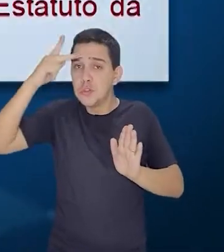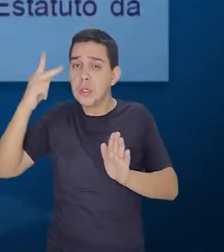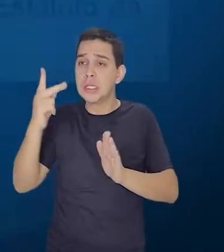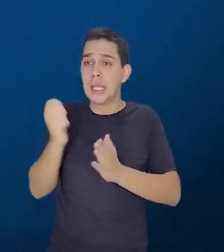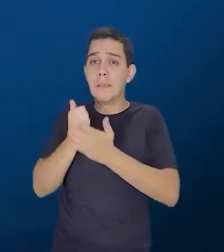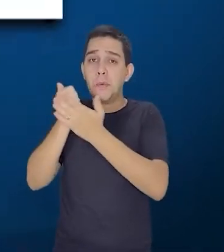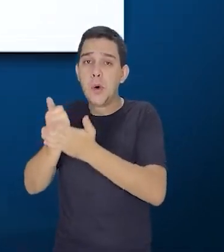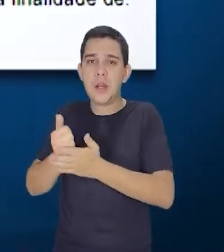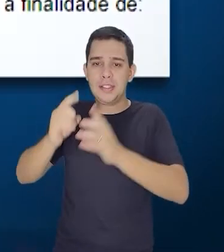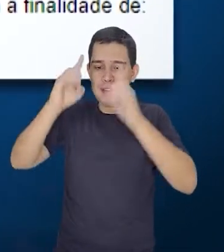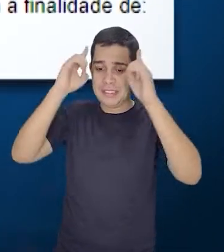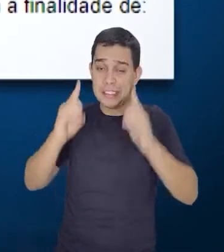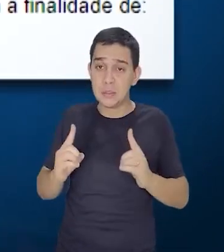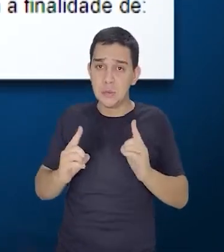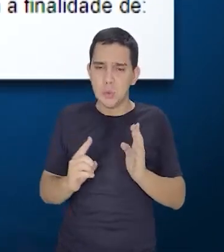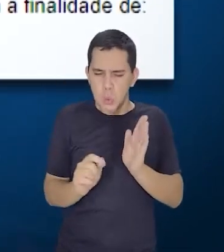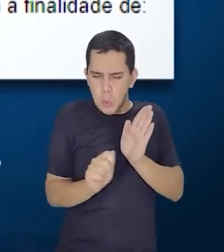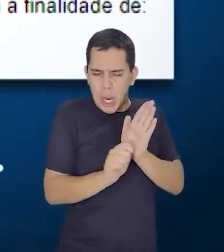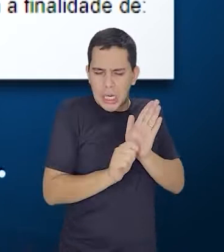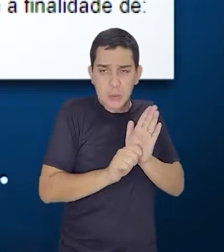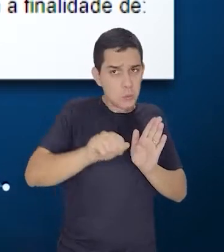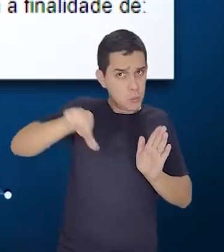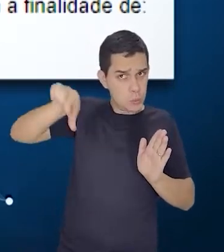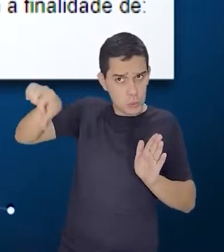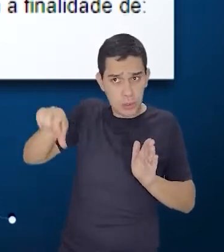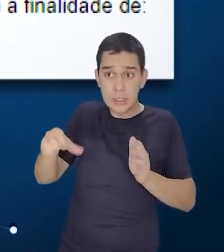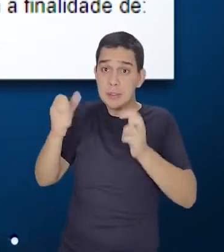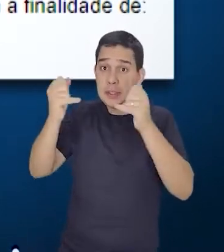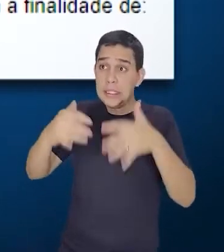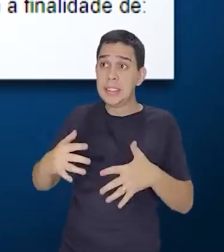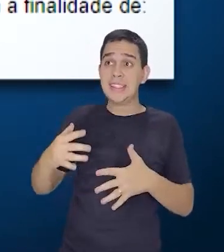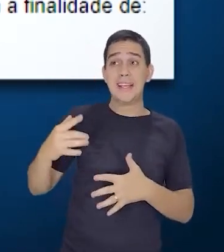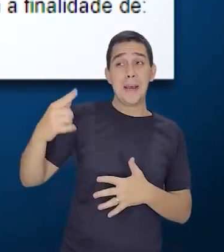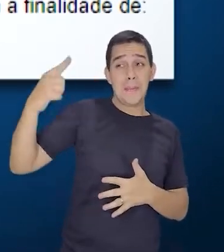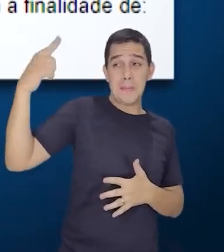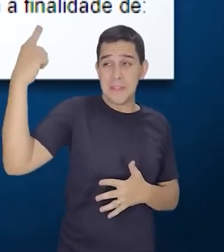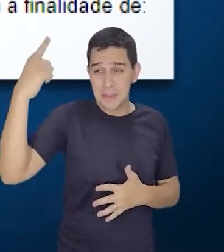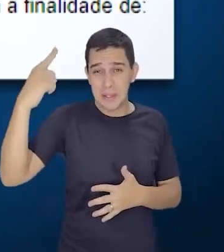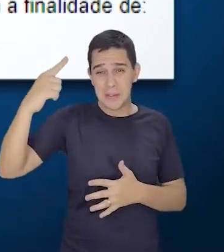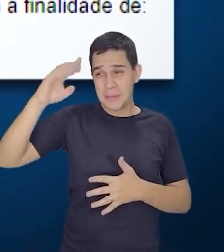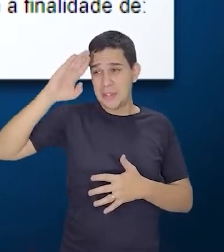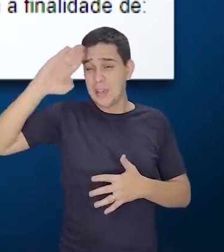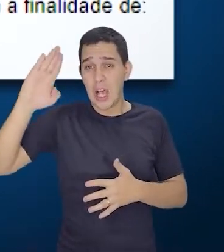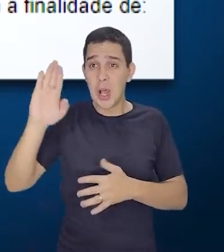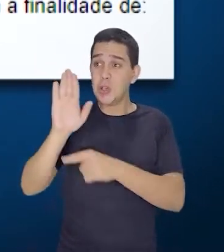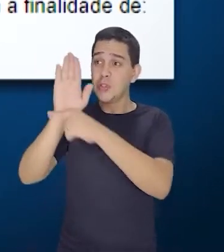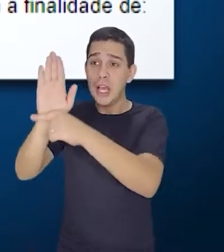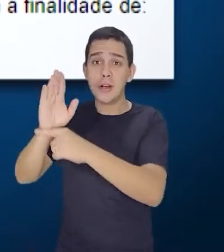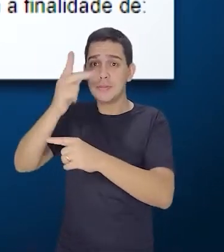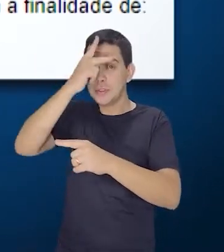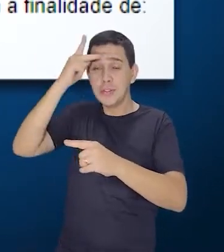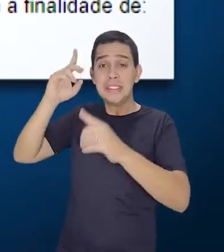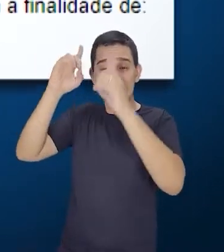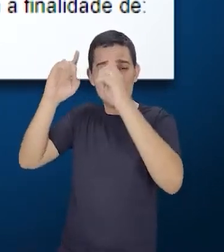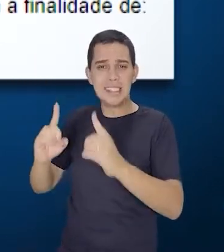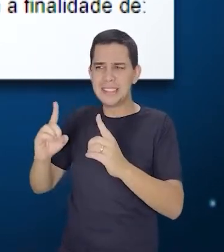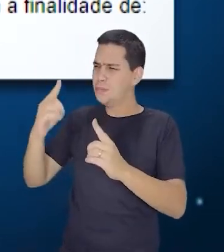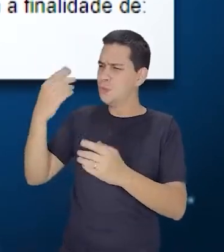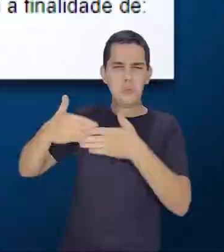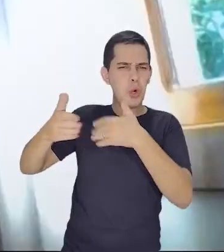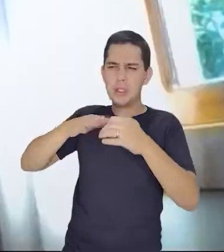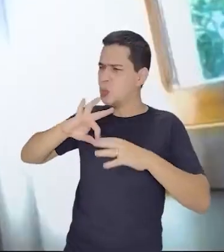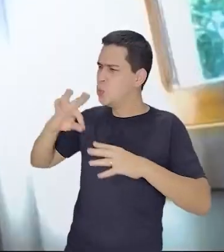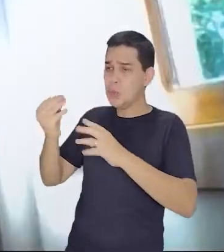pessoas com deficiência, no artigo 9, ela traz essa prioridade de proteção e socorro em todas as circunstâncias. Então, essa